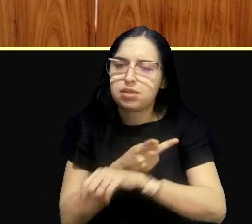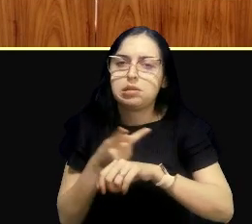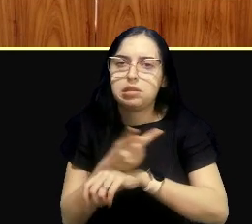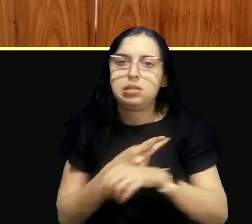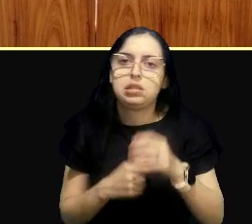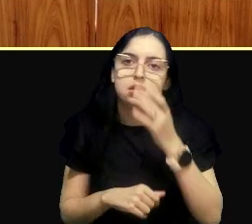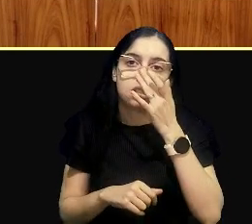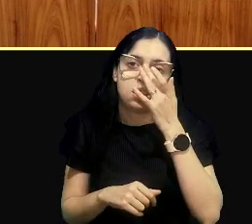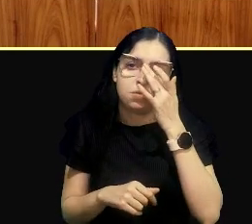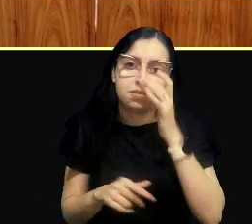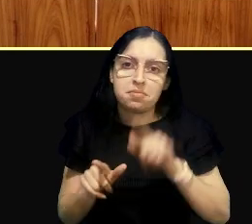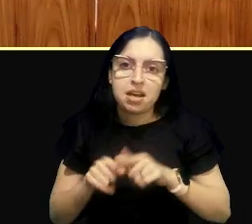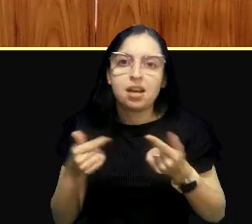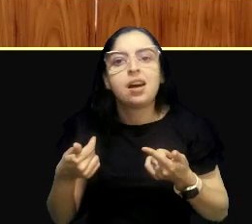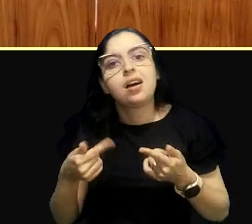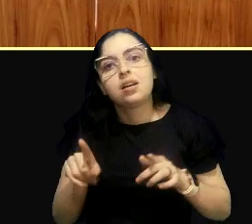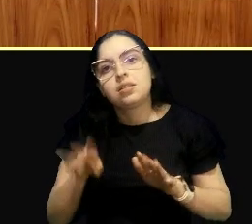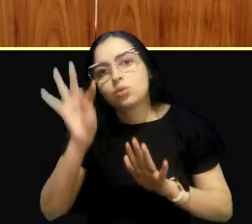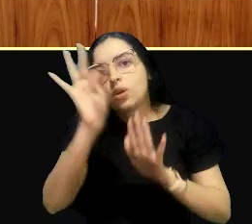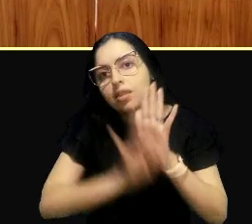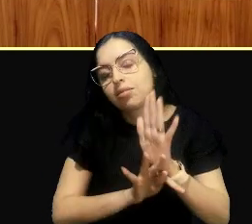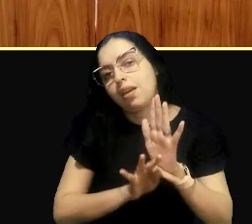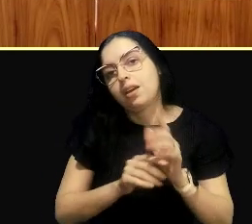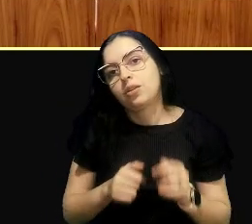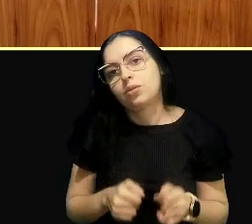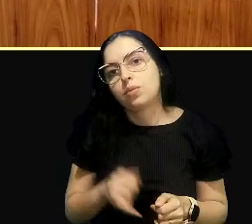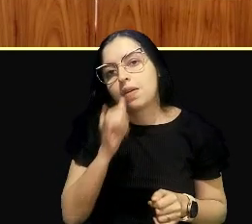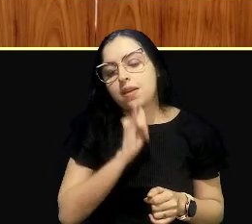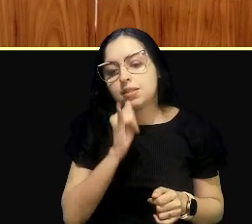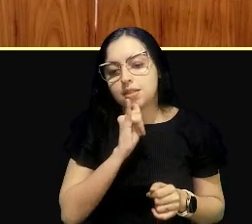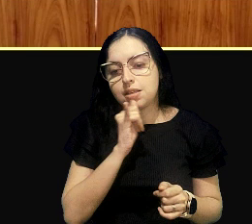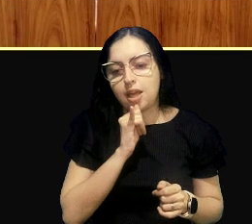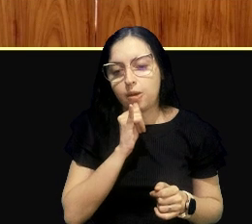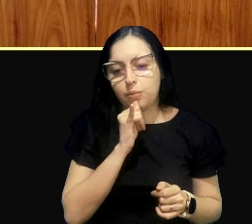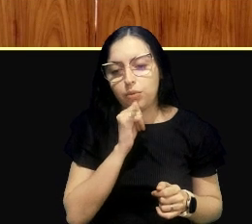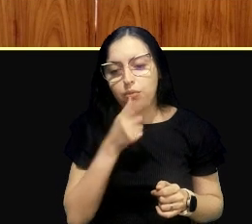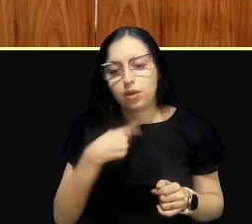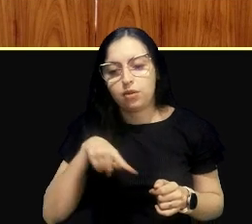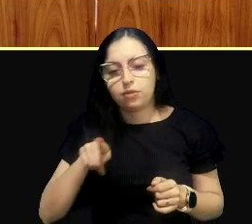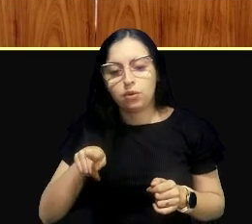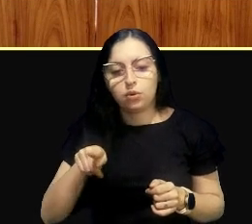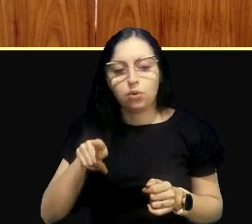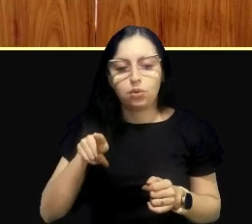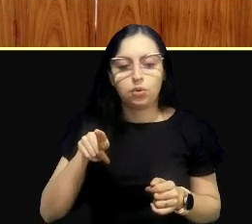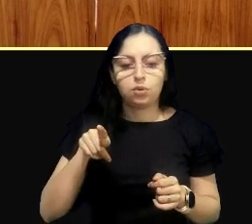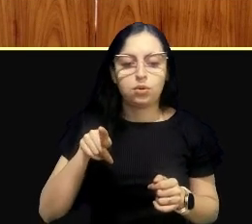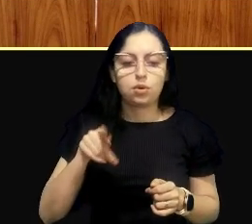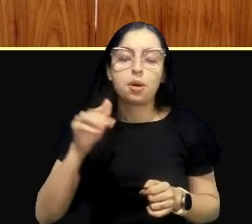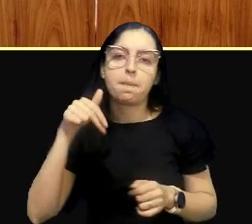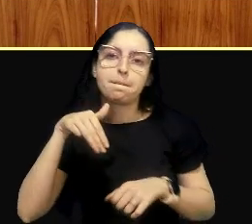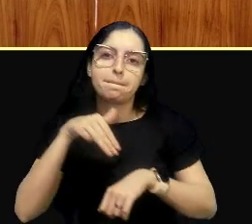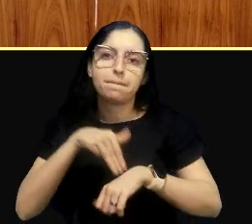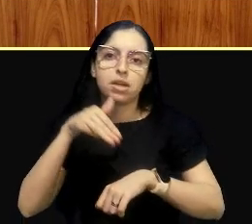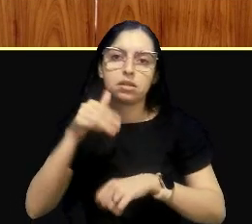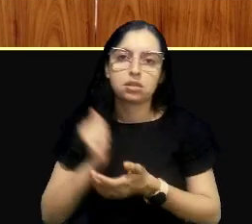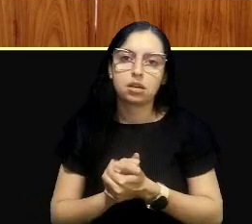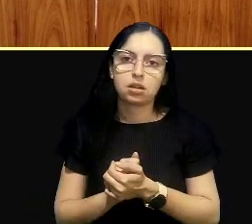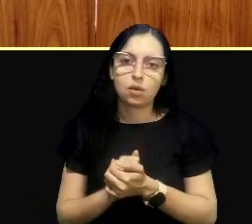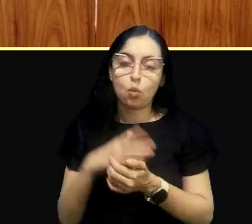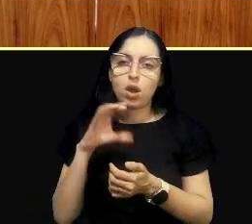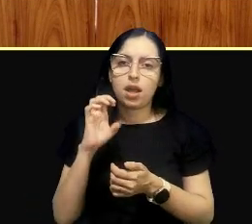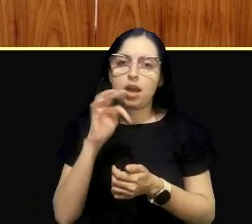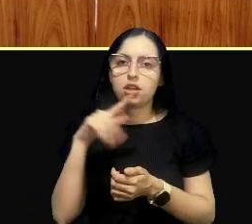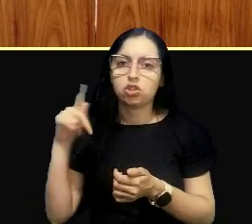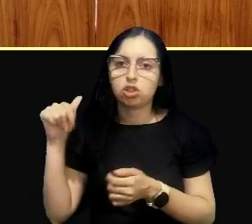há um lado técnico, né, por exemplo, você vai fazer, eu vou fazer uma inspeção, como magistrado, chego lá, a Kátia, a